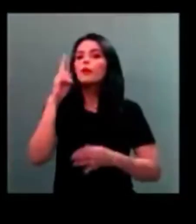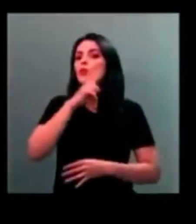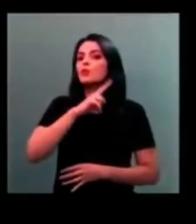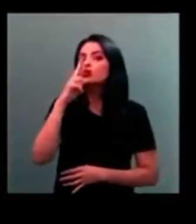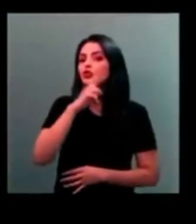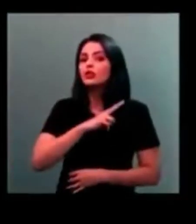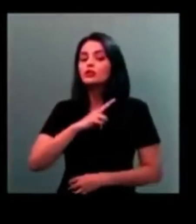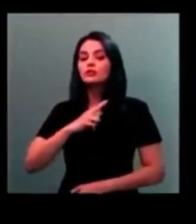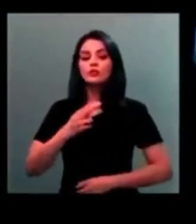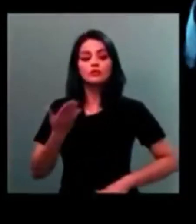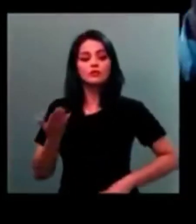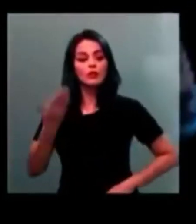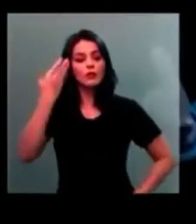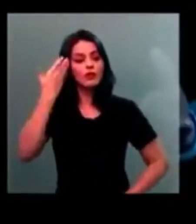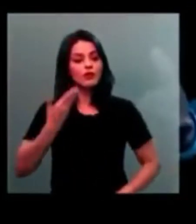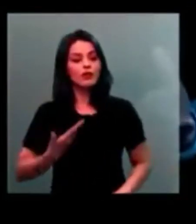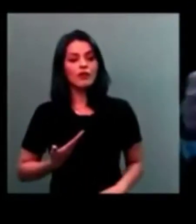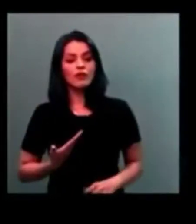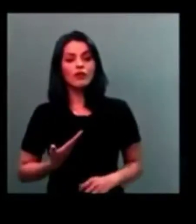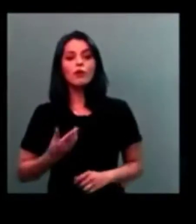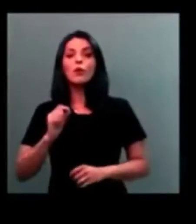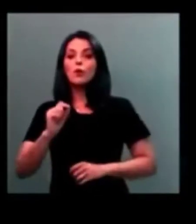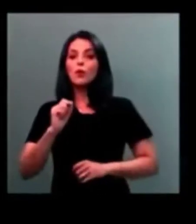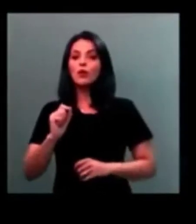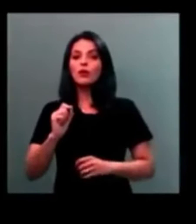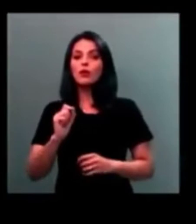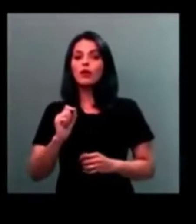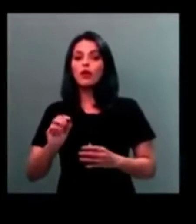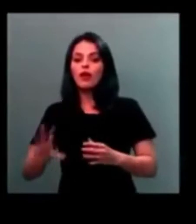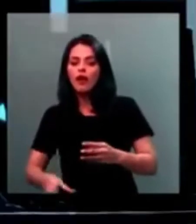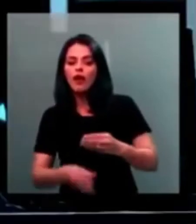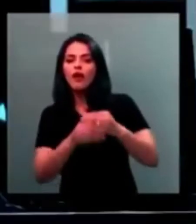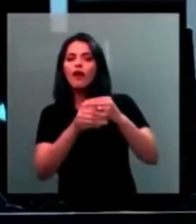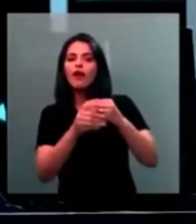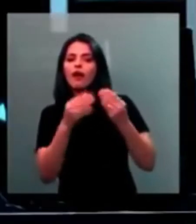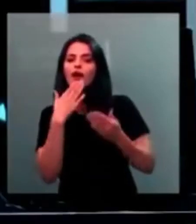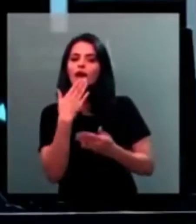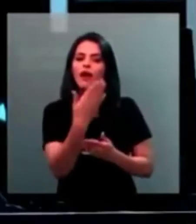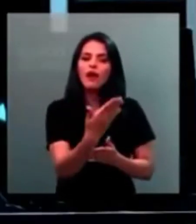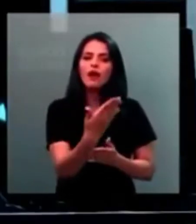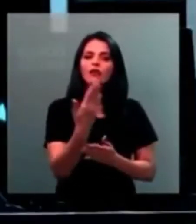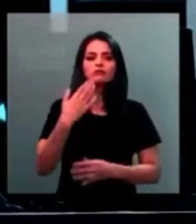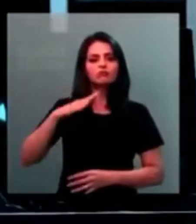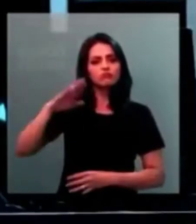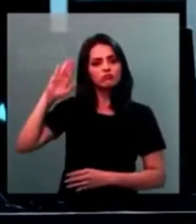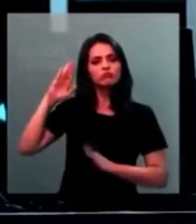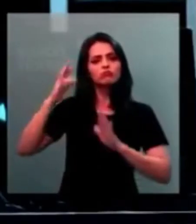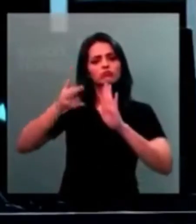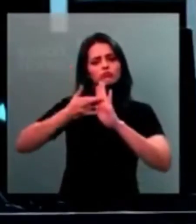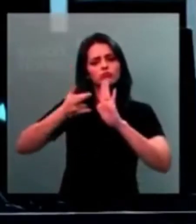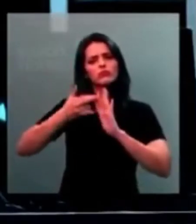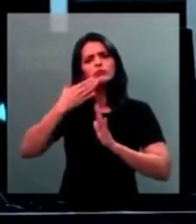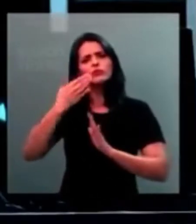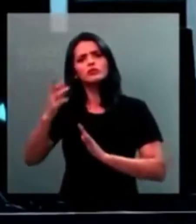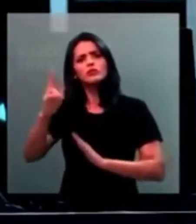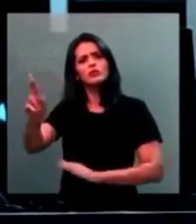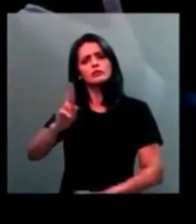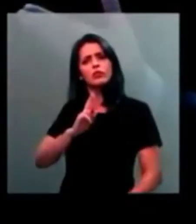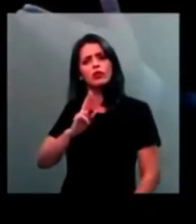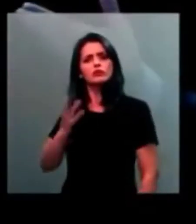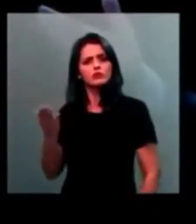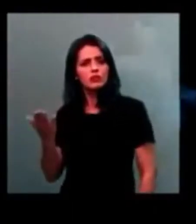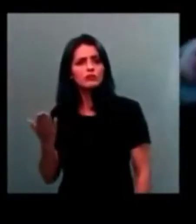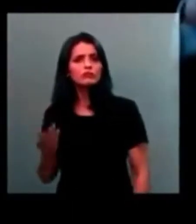Eu entrei com um aditamento à questão de ordem pedindo para que haja uma resposta,